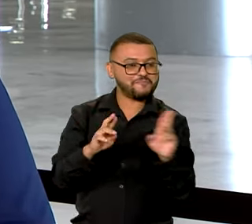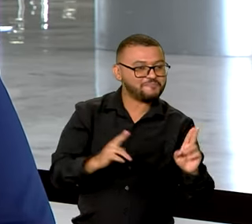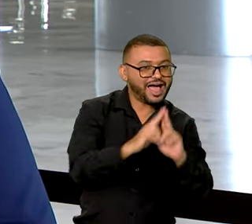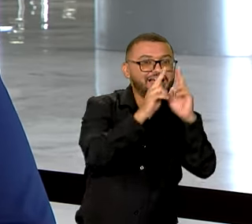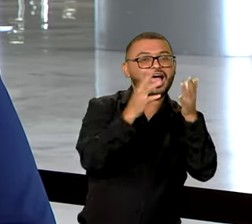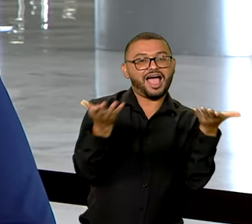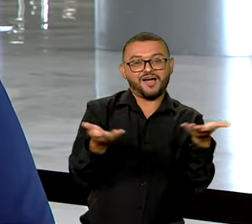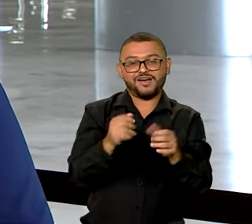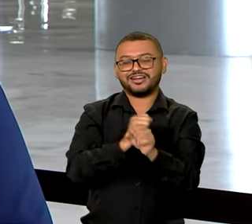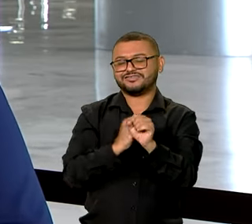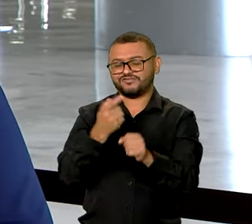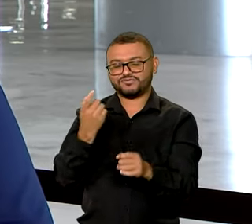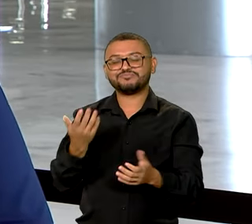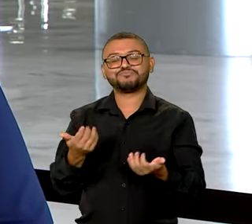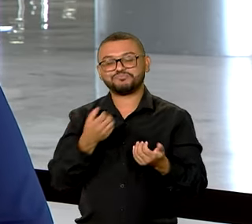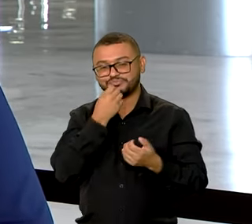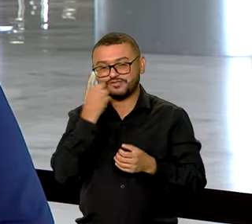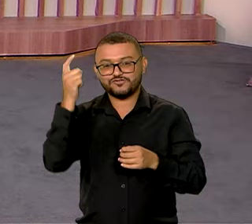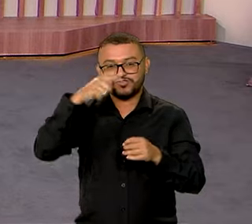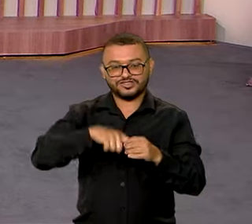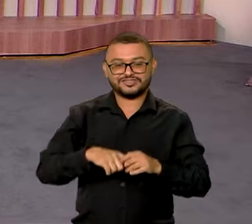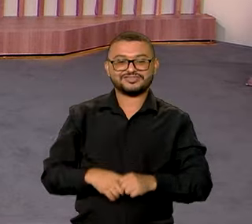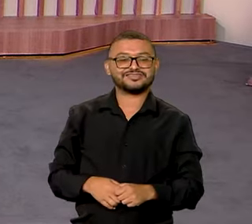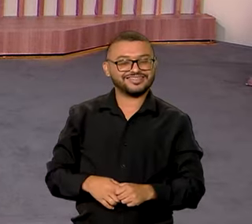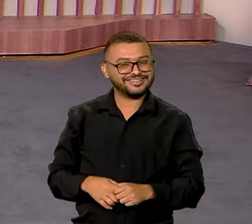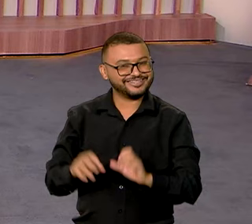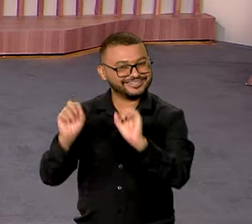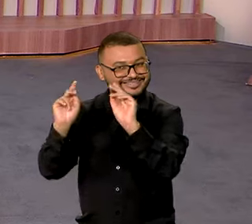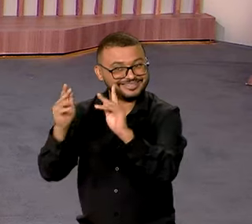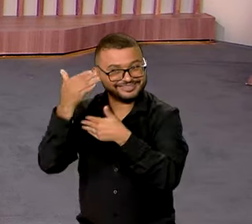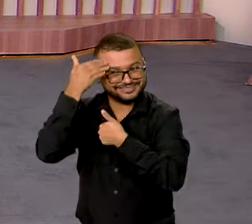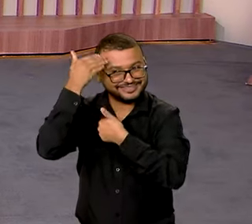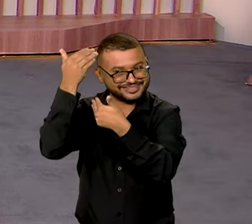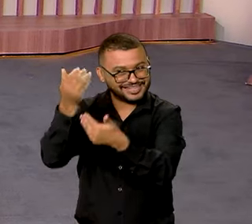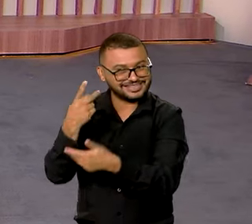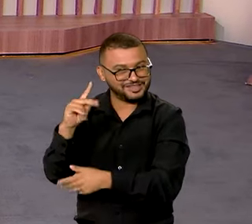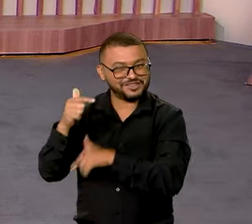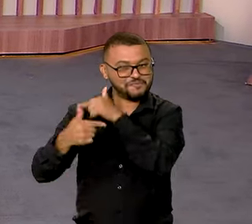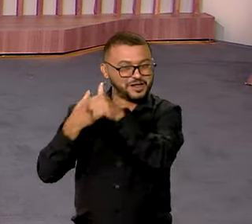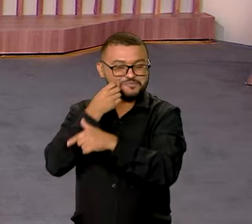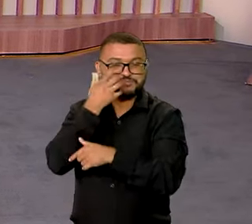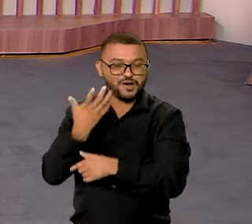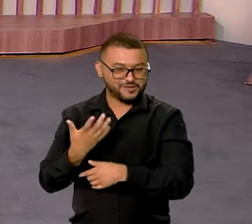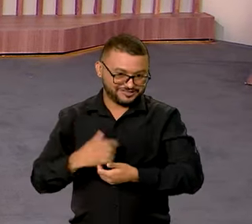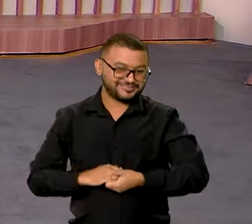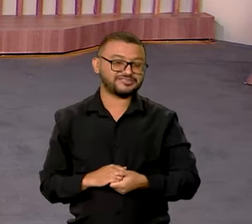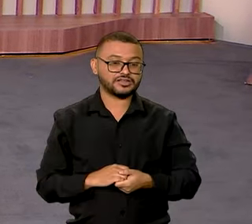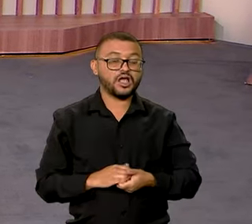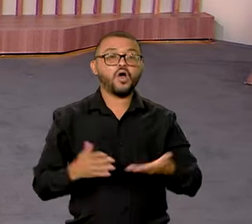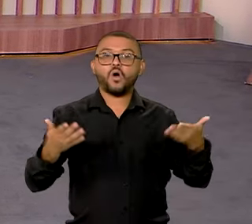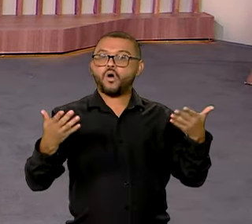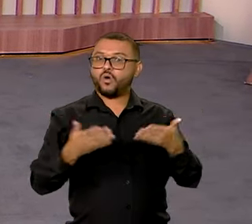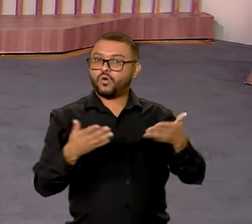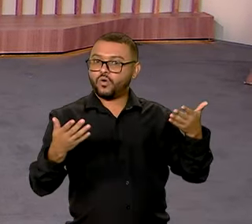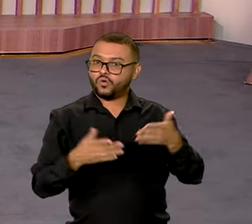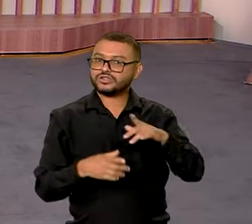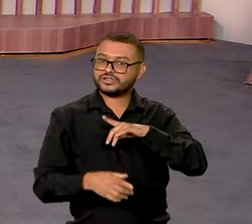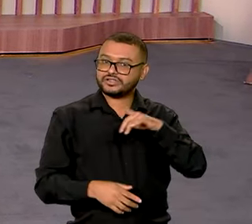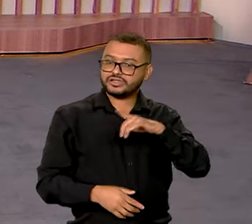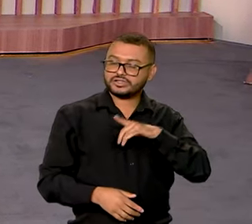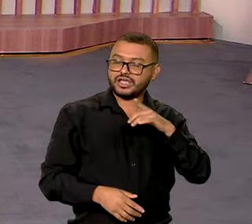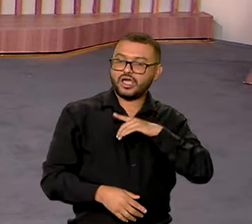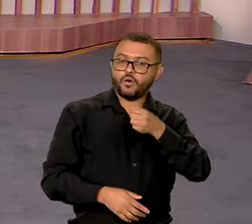neste ano. Voltamos com você, Vanessa. Ok, Marcinha. Obrigada. Bom trabalho aí para você. E hoje teve Bom Dia